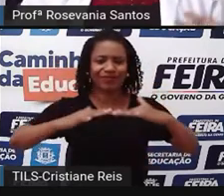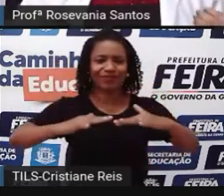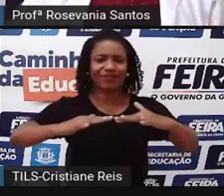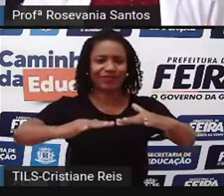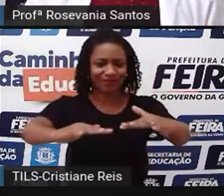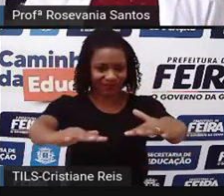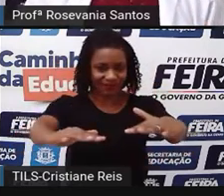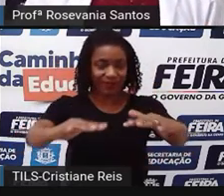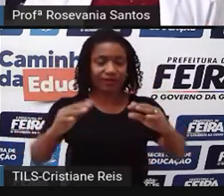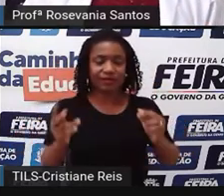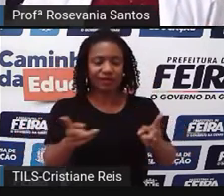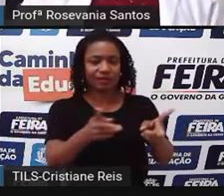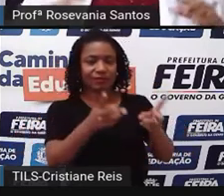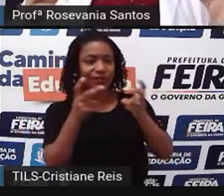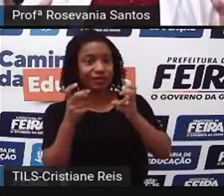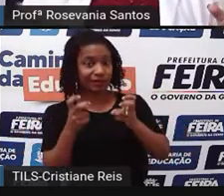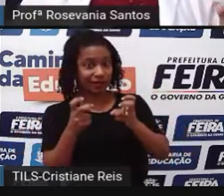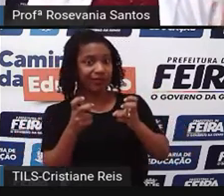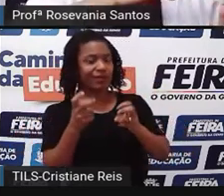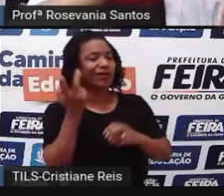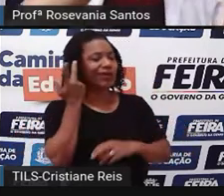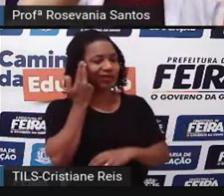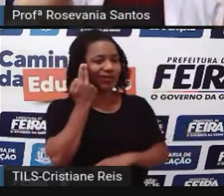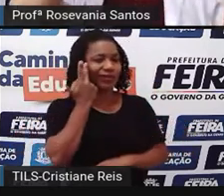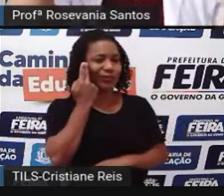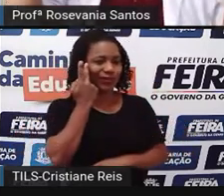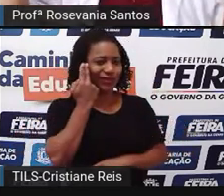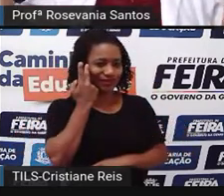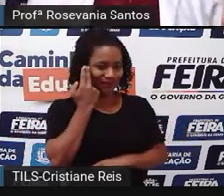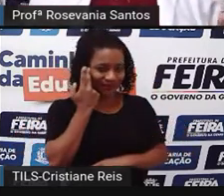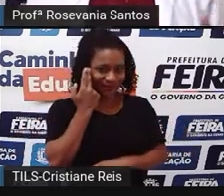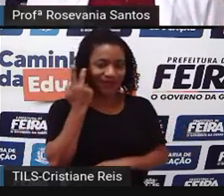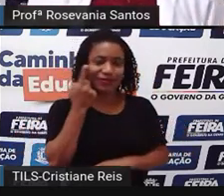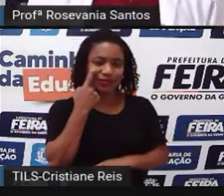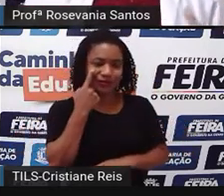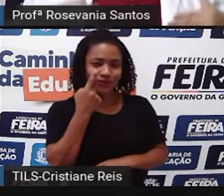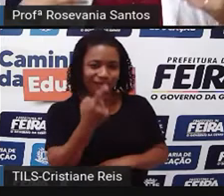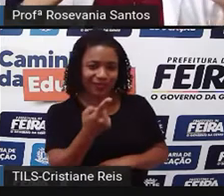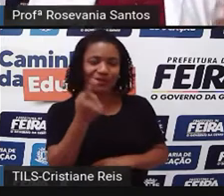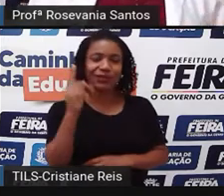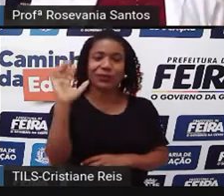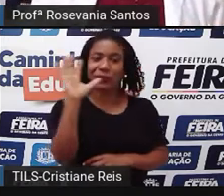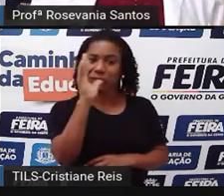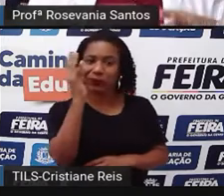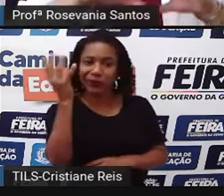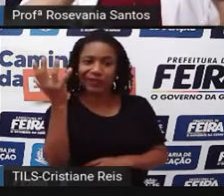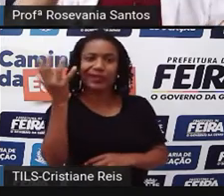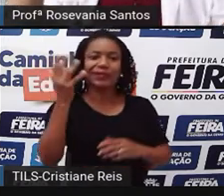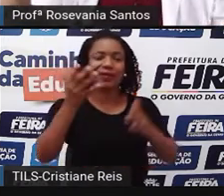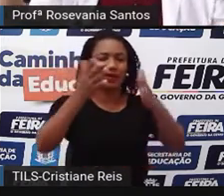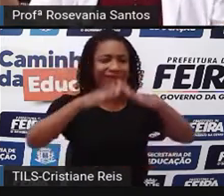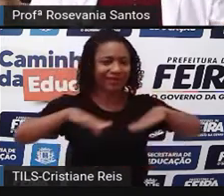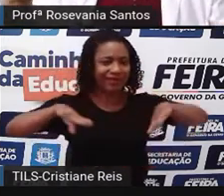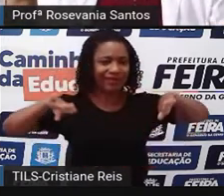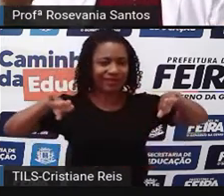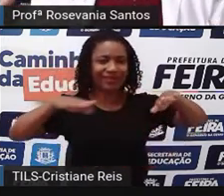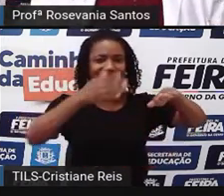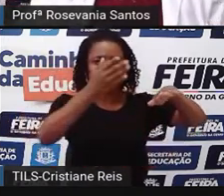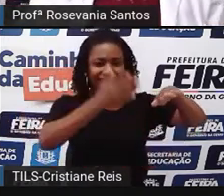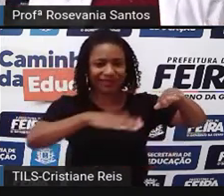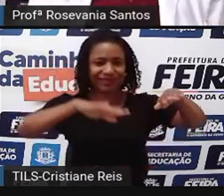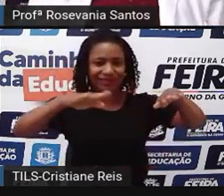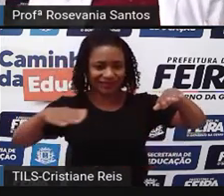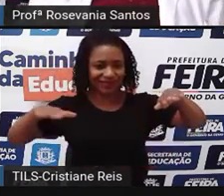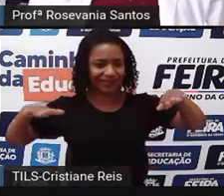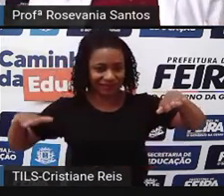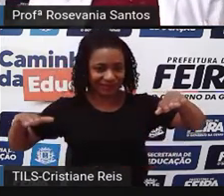né? Na natureza. Você olha ali, você já percebe logo o modelado, né? O relevo. Você já percebe as plantas, né? Que